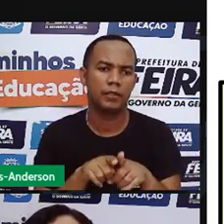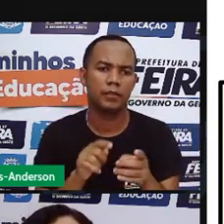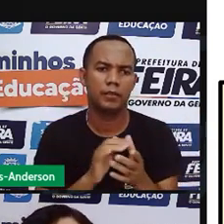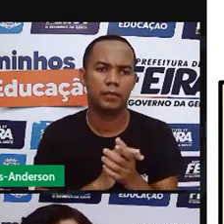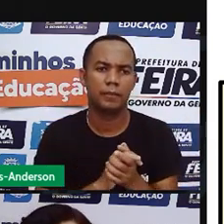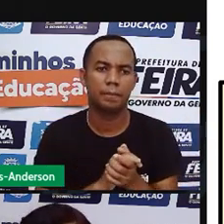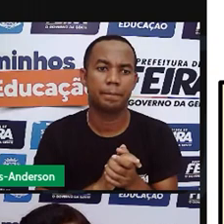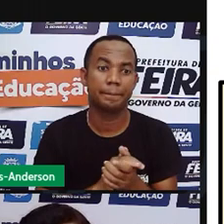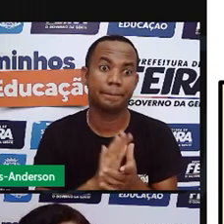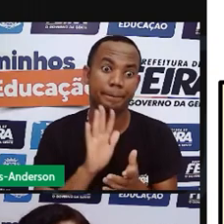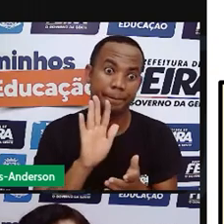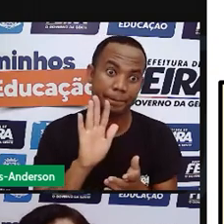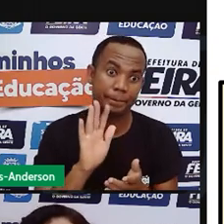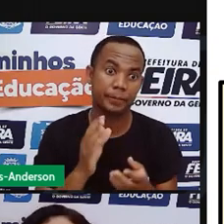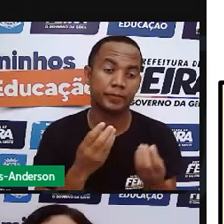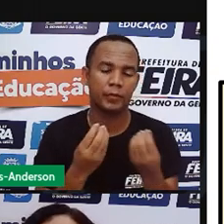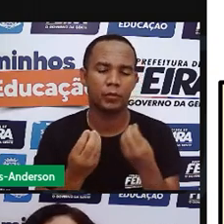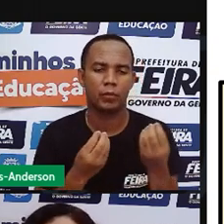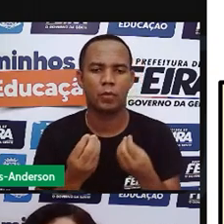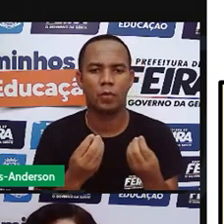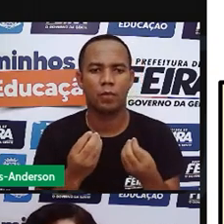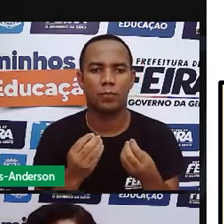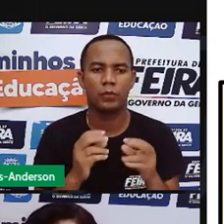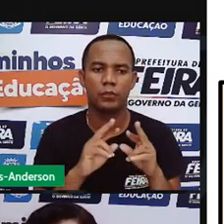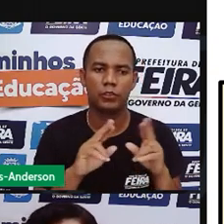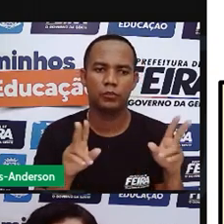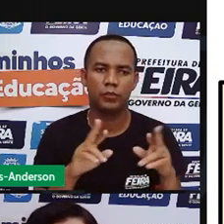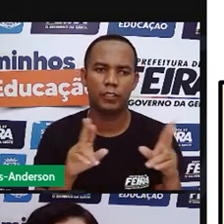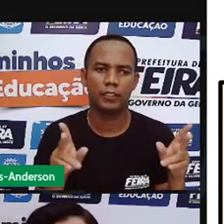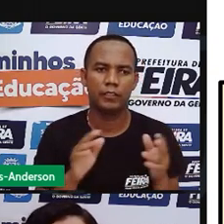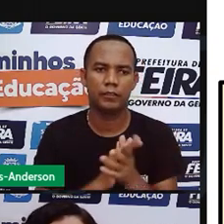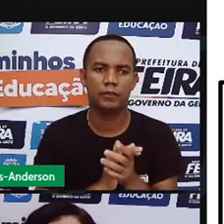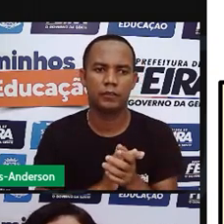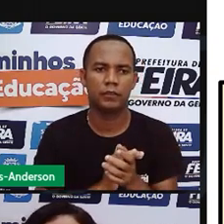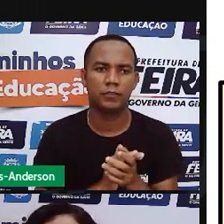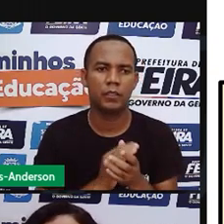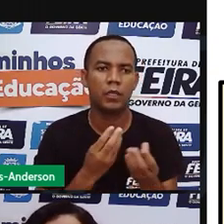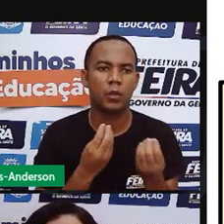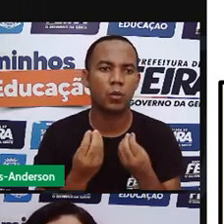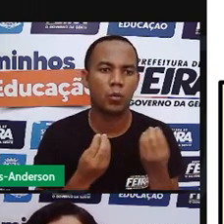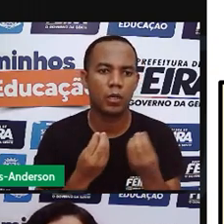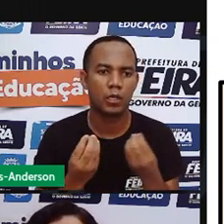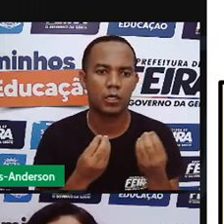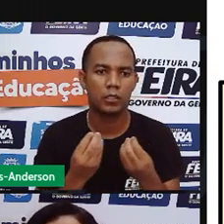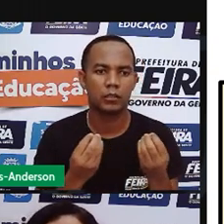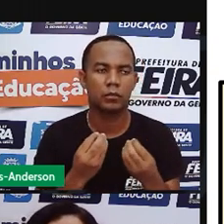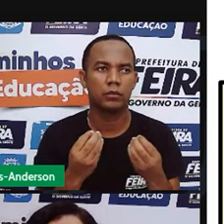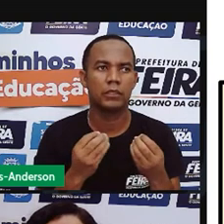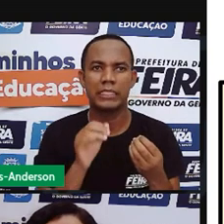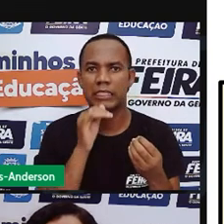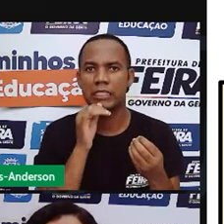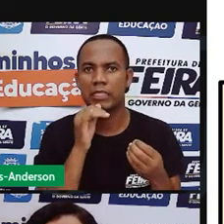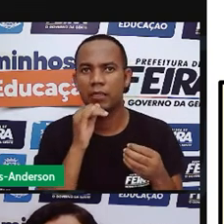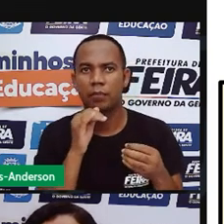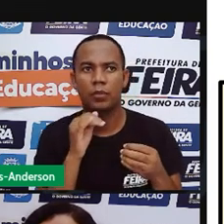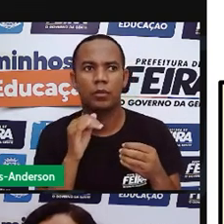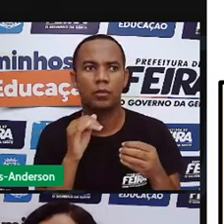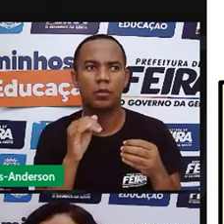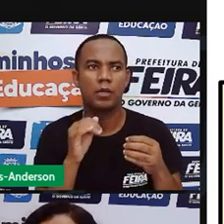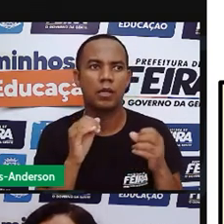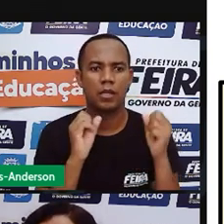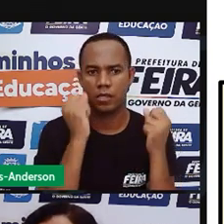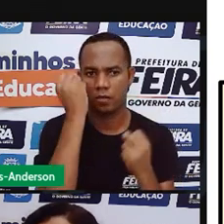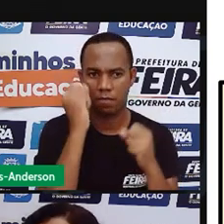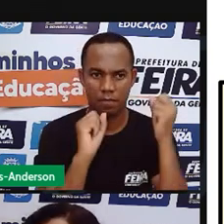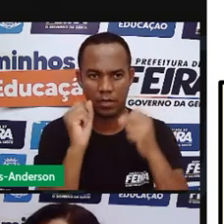A extensiva é diferente. É quando os empresários possuem